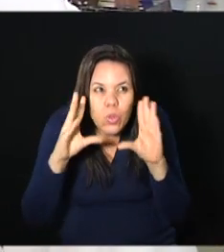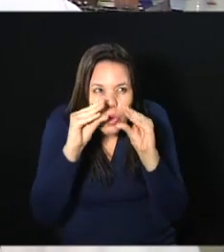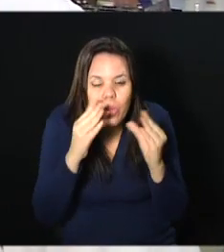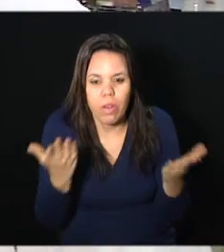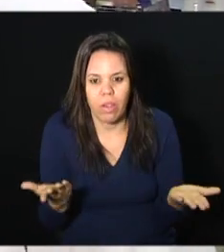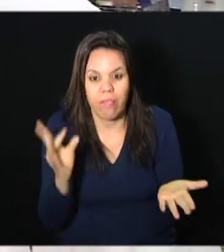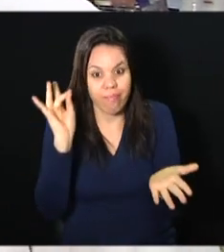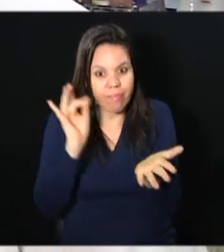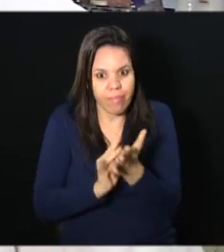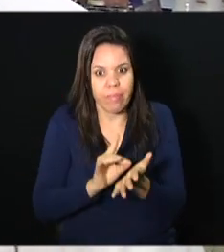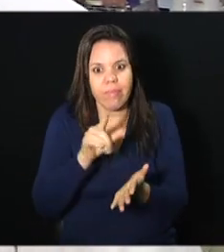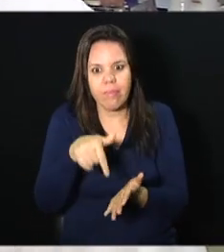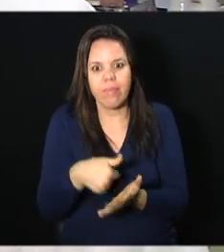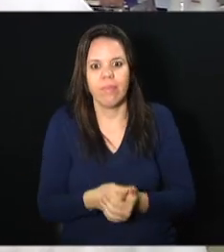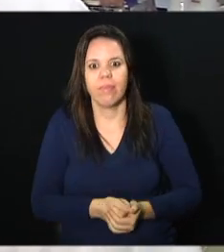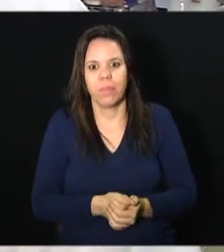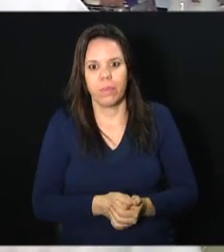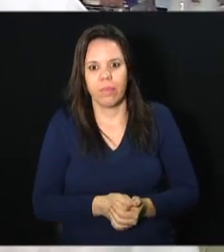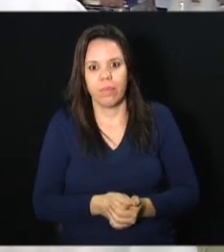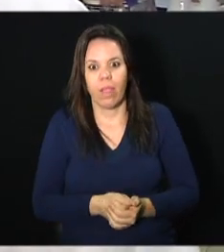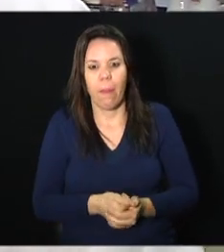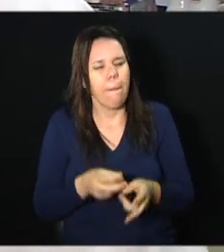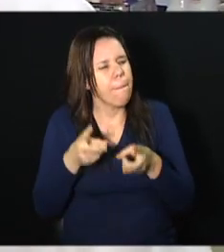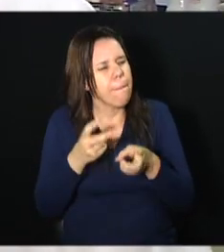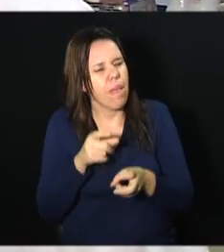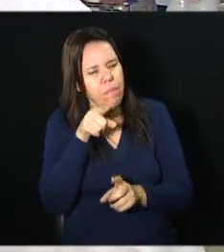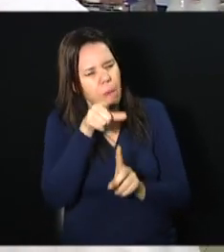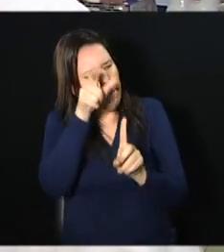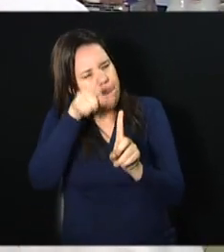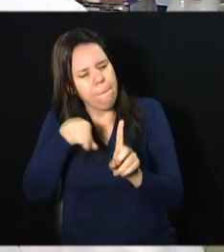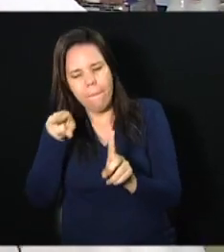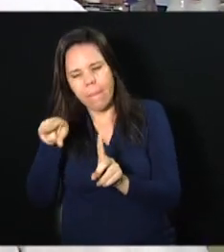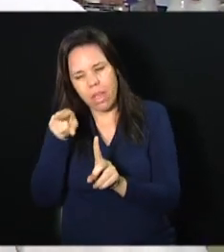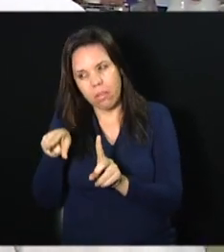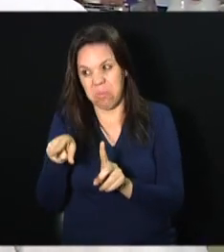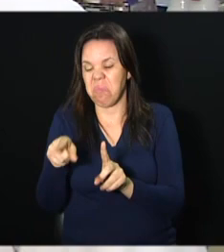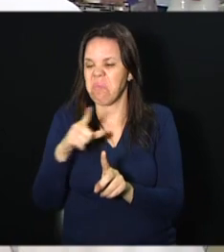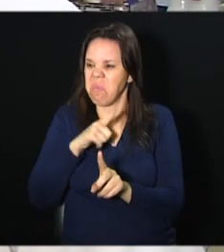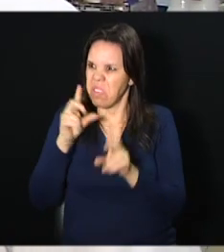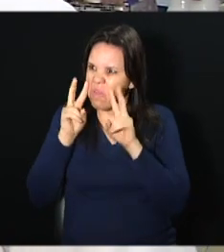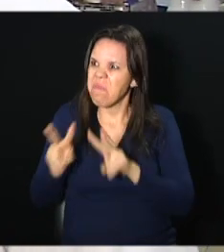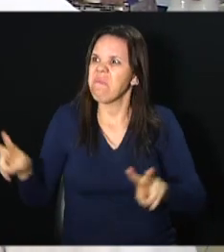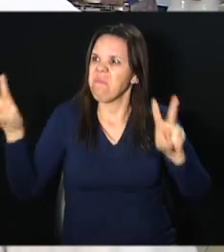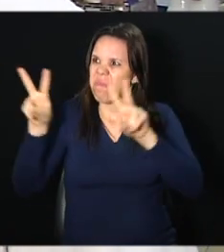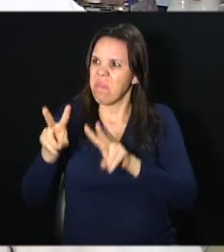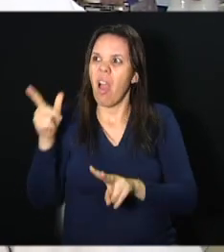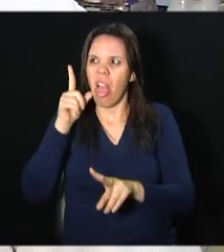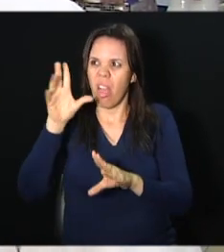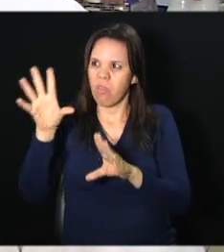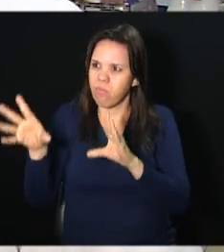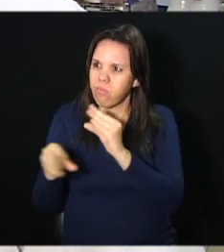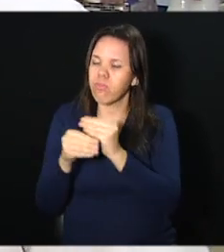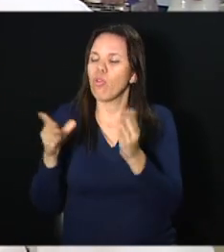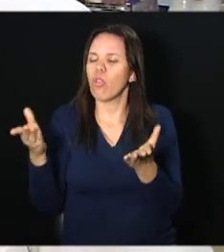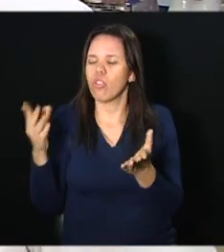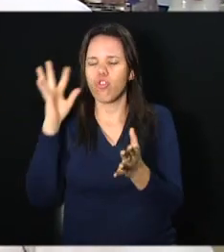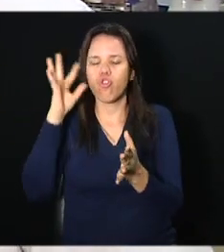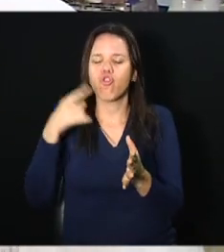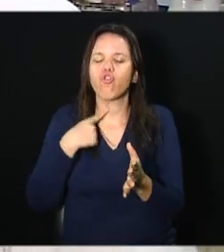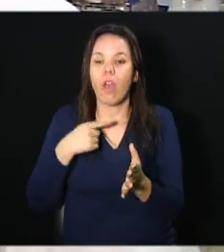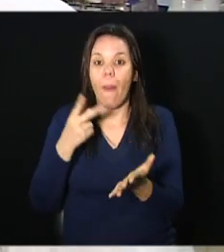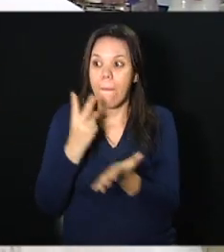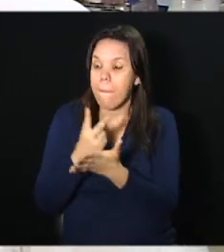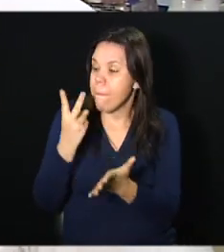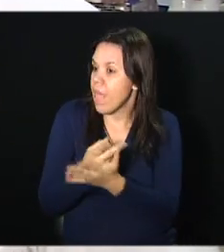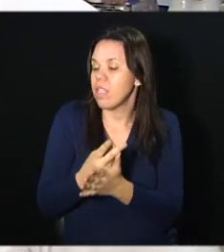Mas na realidade foi aí que ele viu que eu seria uma pessoa visionária que completaria o sonho dele. Na realidade nós tínhamos o